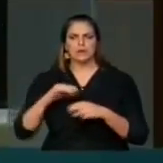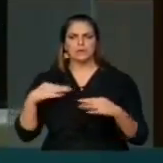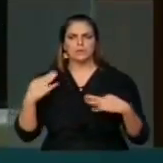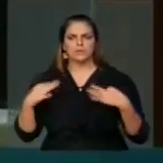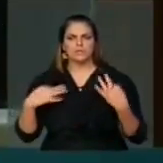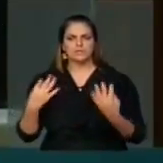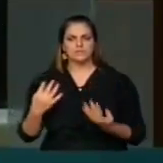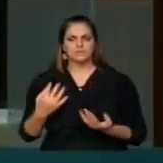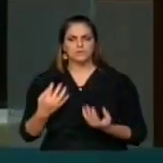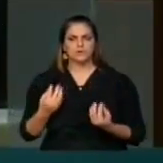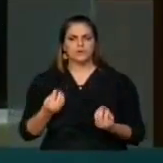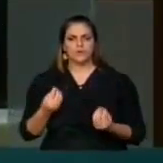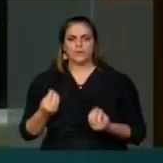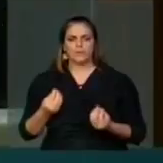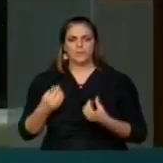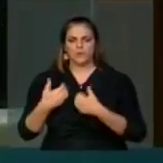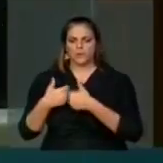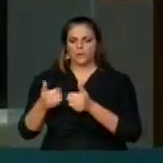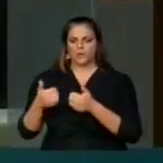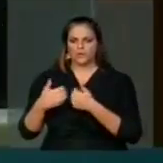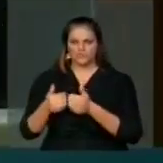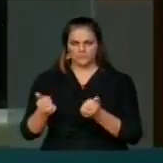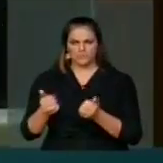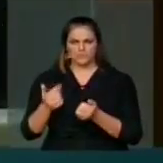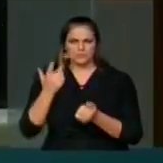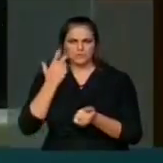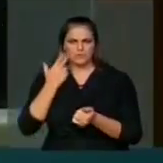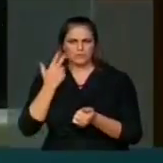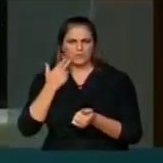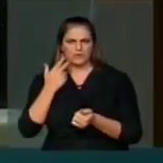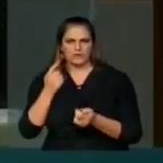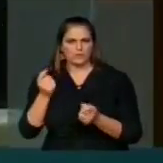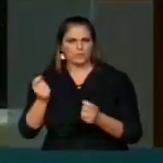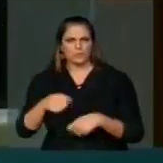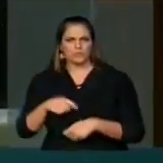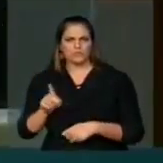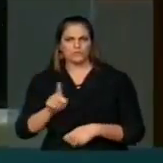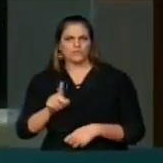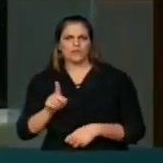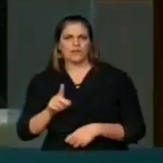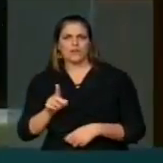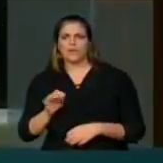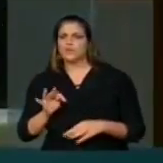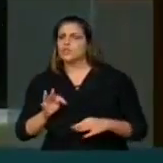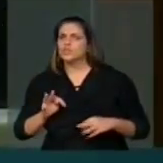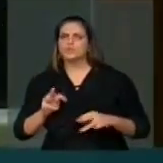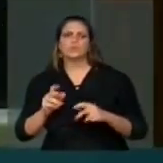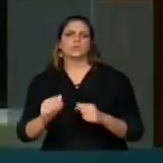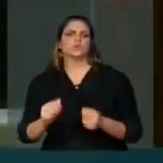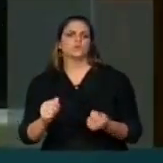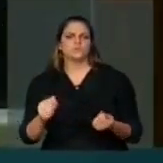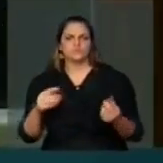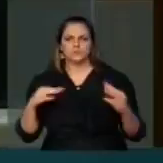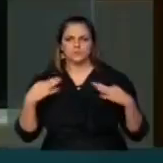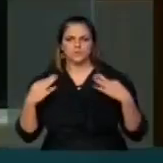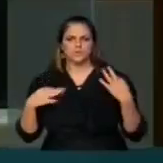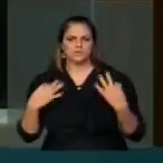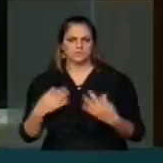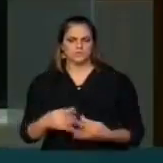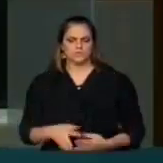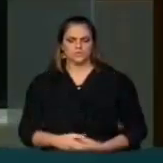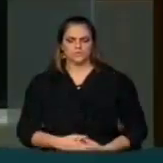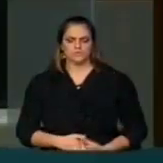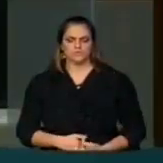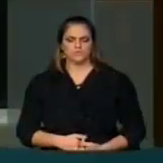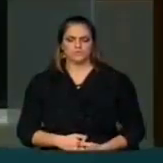Ninguém tem ônibus de linha para fazer o que se faz de mobilidade do turismo. E eu tenho esse pronunciamento, quero que a Exª